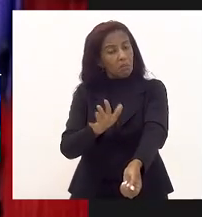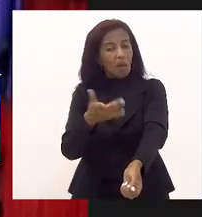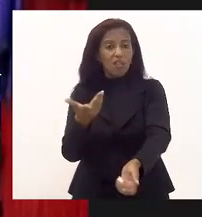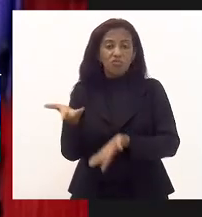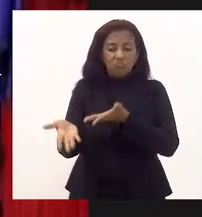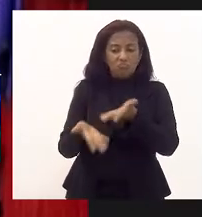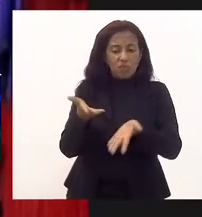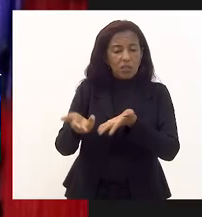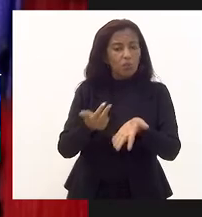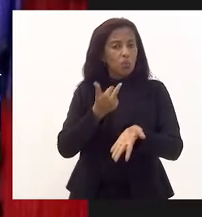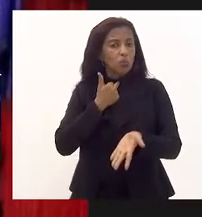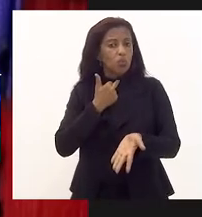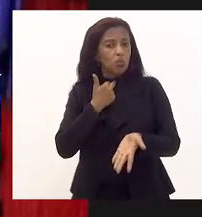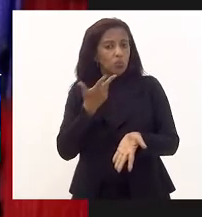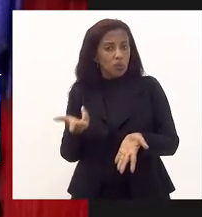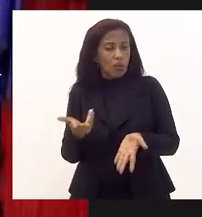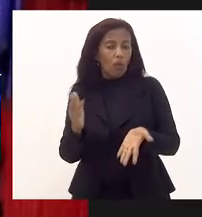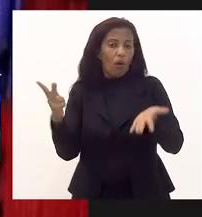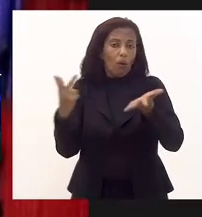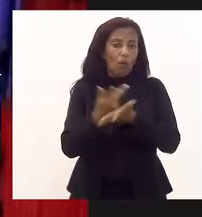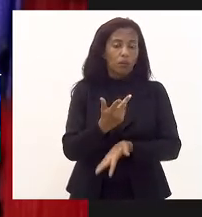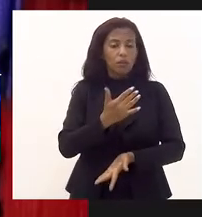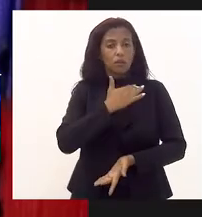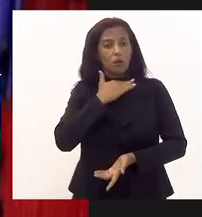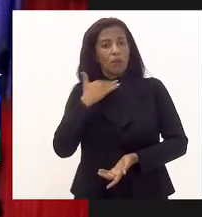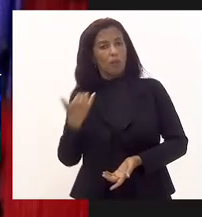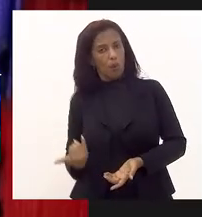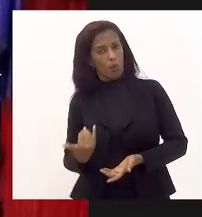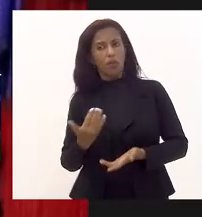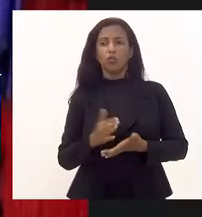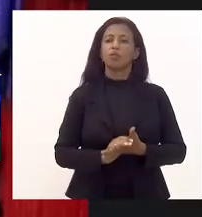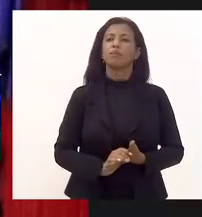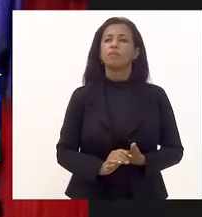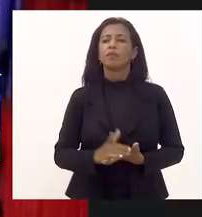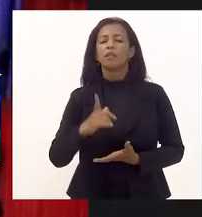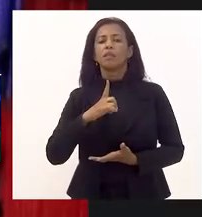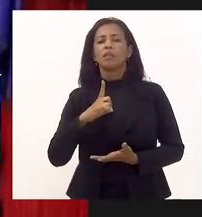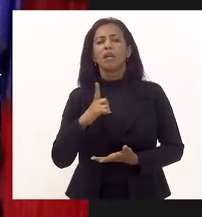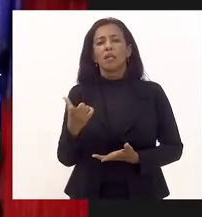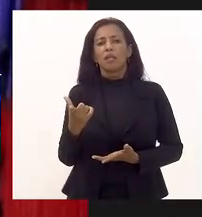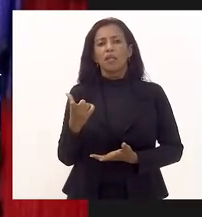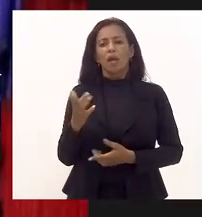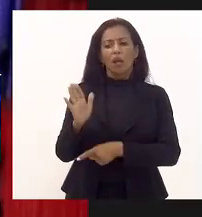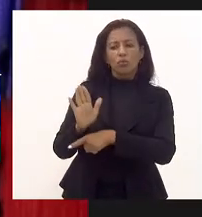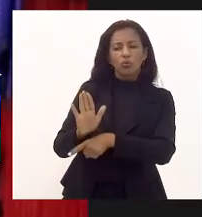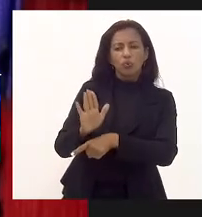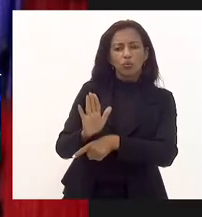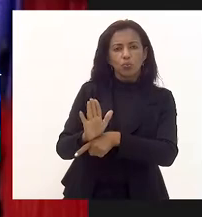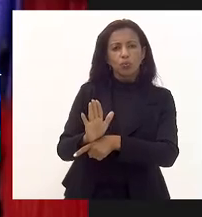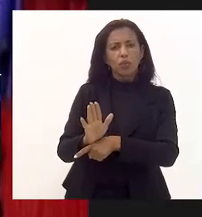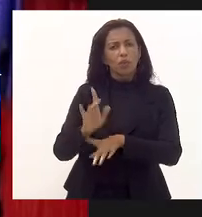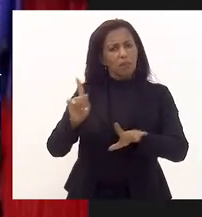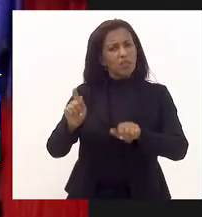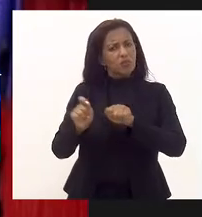procedimento, o óbito foi ineptado. O IVB esgotou todas as possibilidades de assistência cumprindo o seu papel.